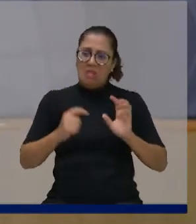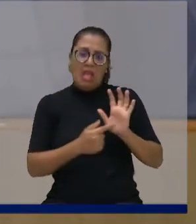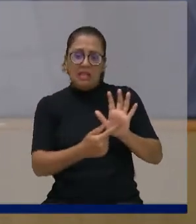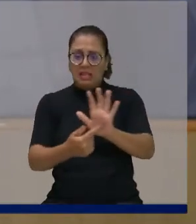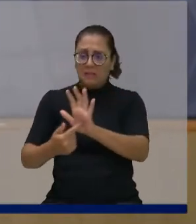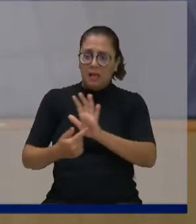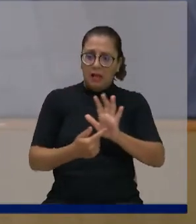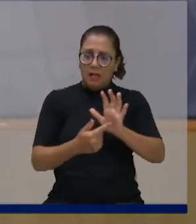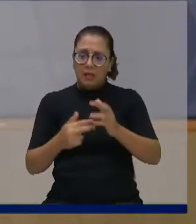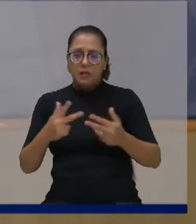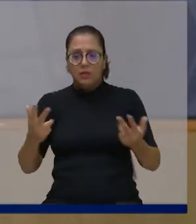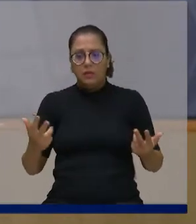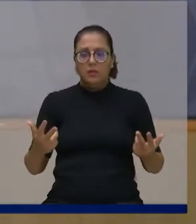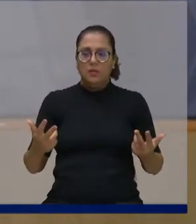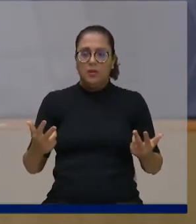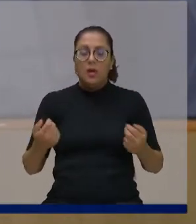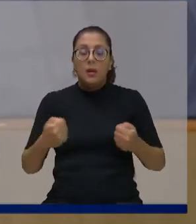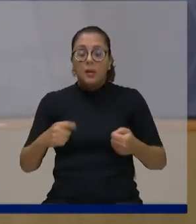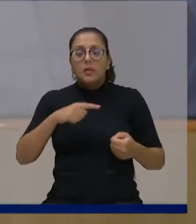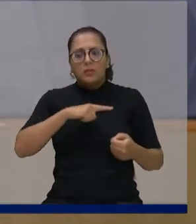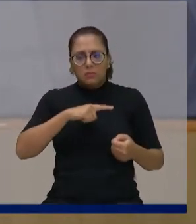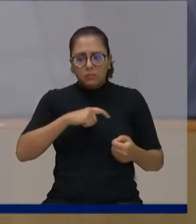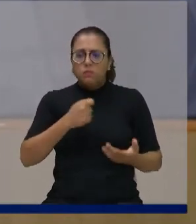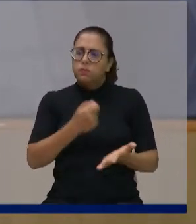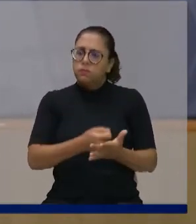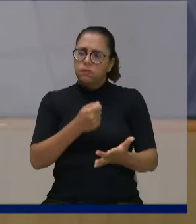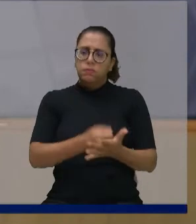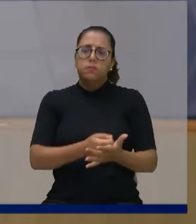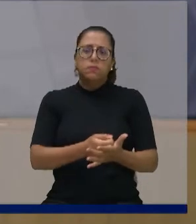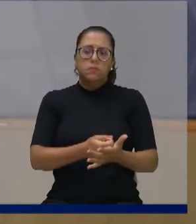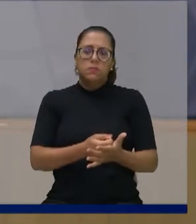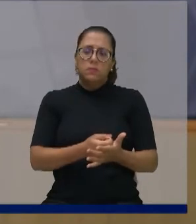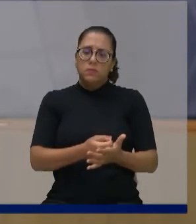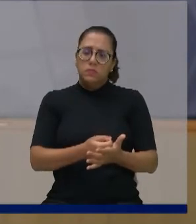não sei o quê. Então, vamos ter coerência também. Nós temos aqui,